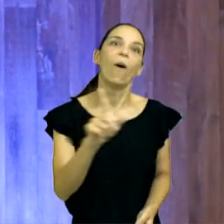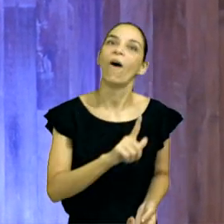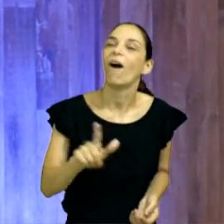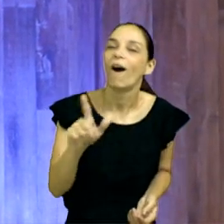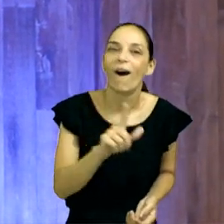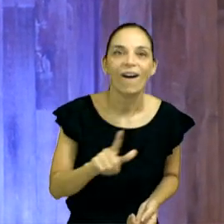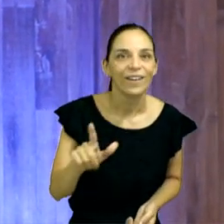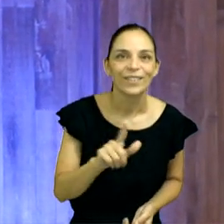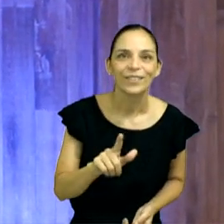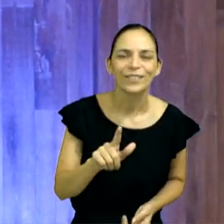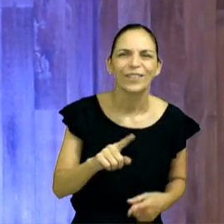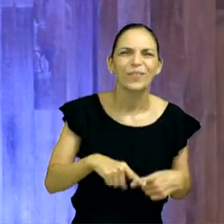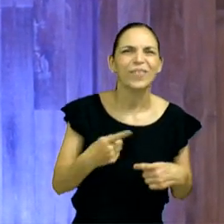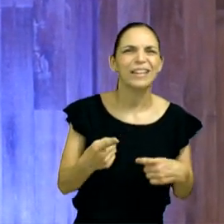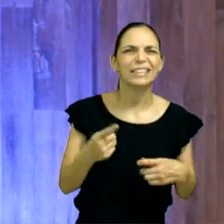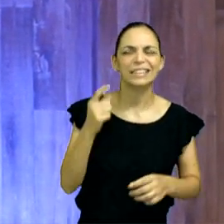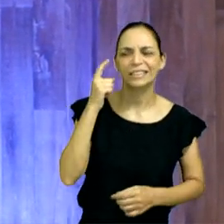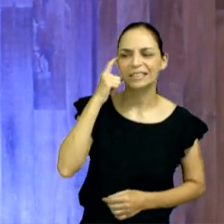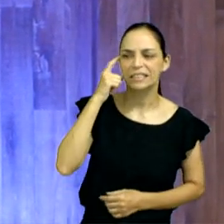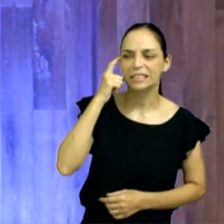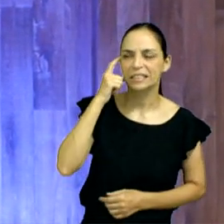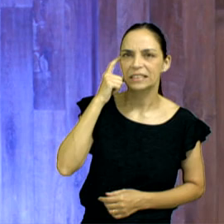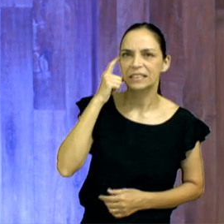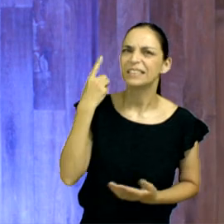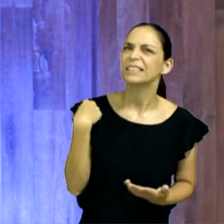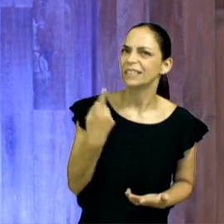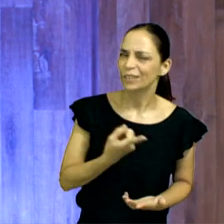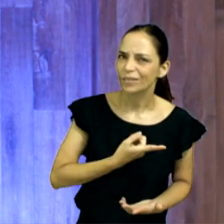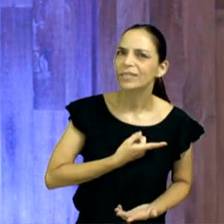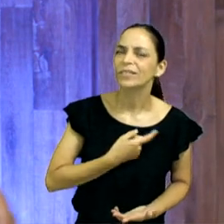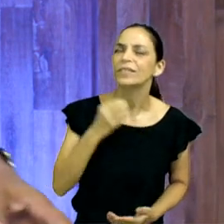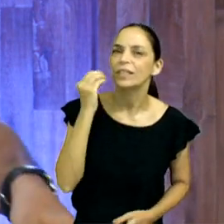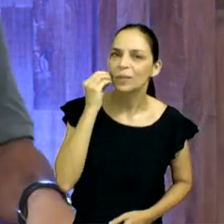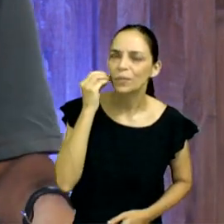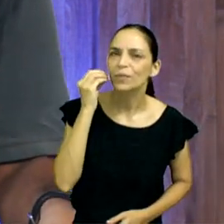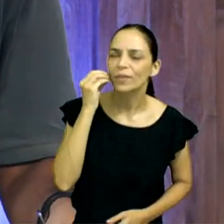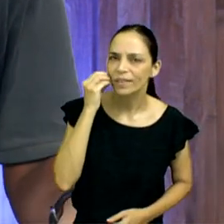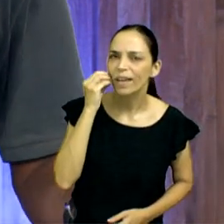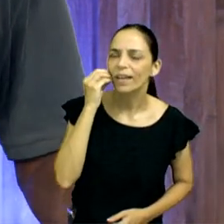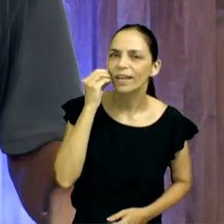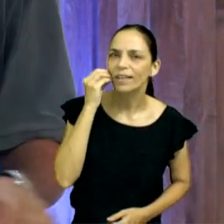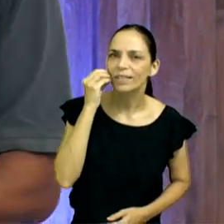Será? Será que nós temos aproveitado bem as oportunidades?